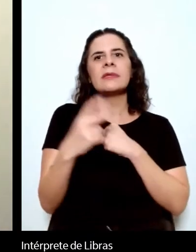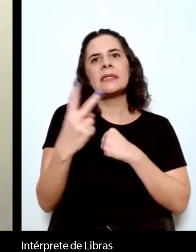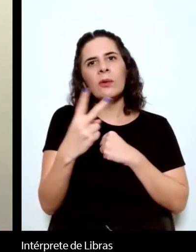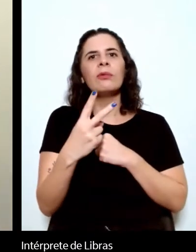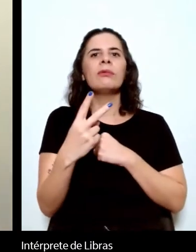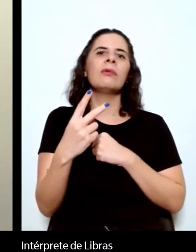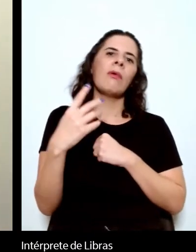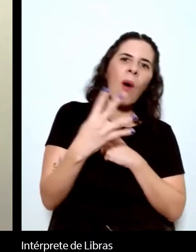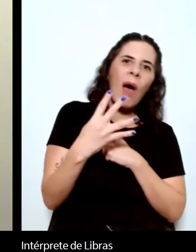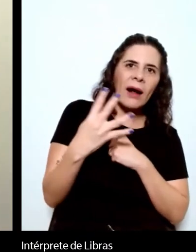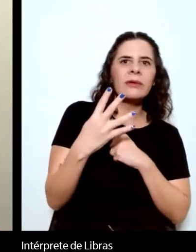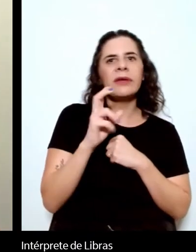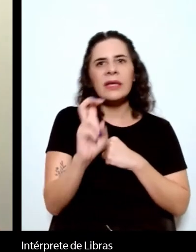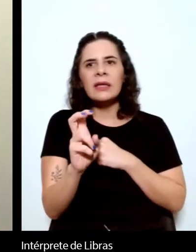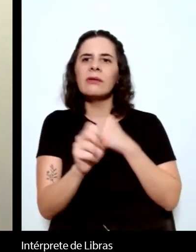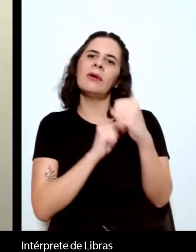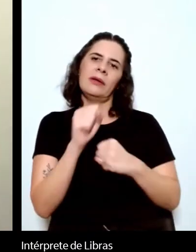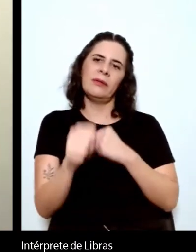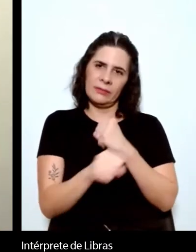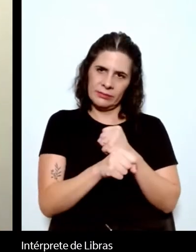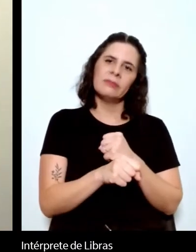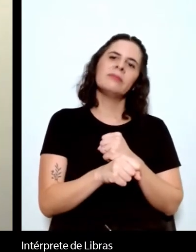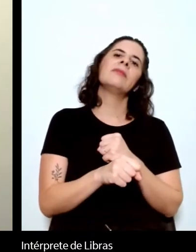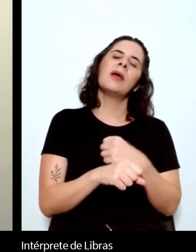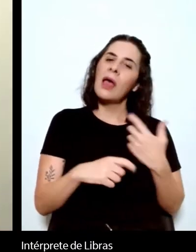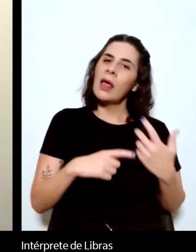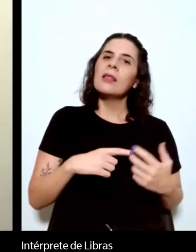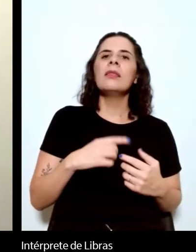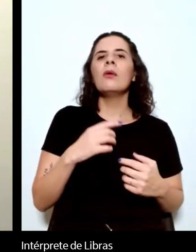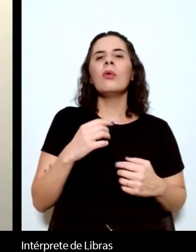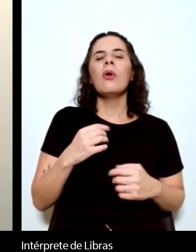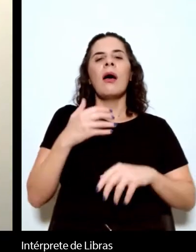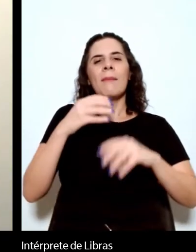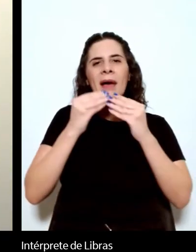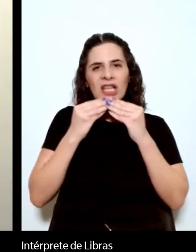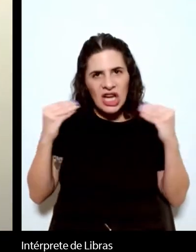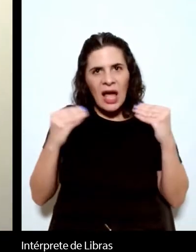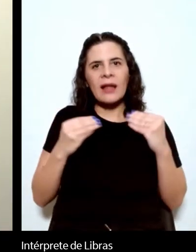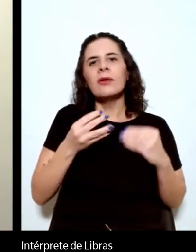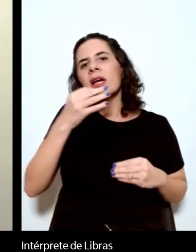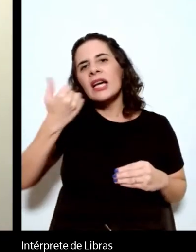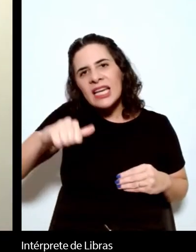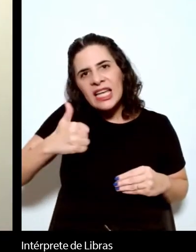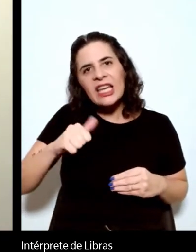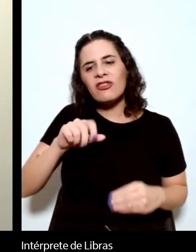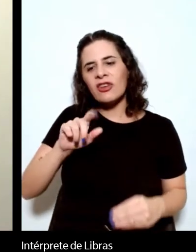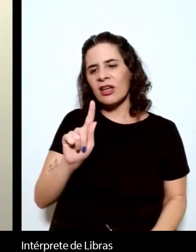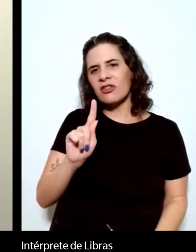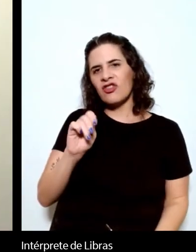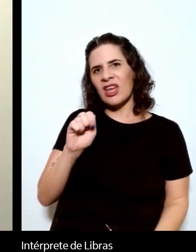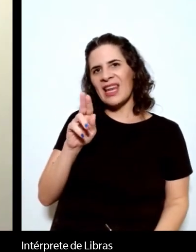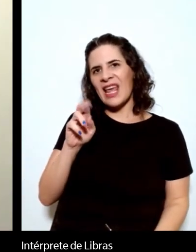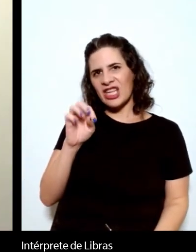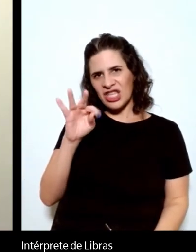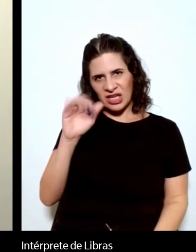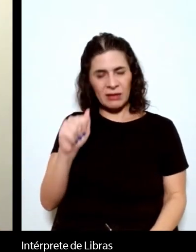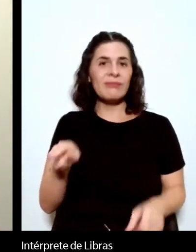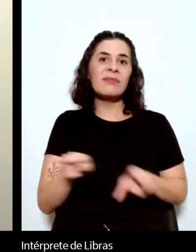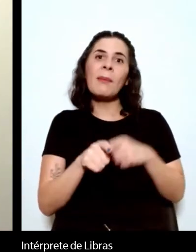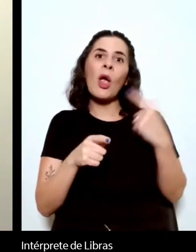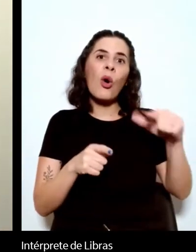português e ensino o Machado num curso de crítica genética e também de literatura comparada sobre moda.